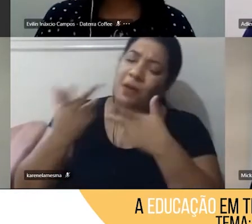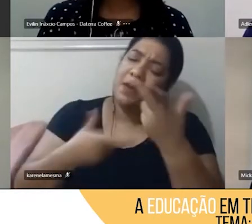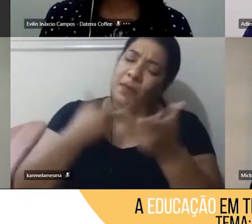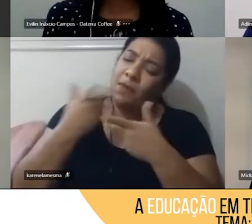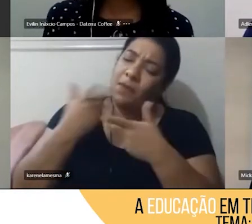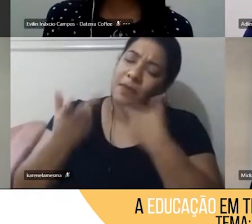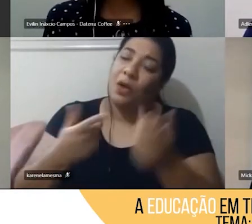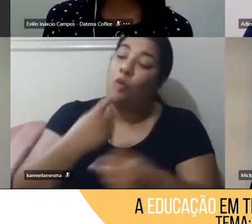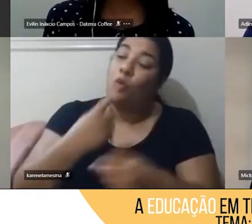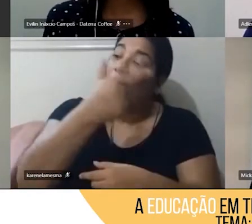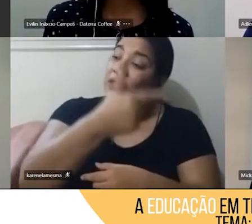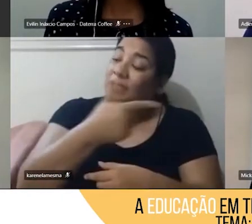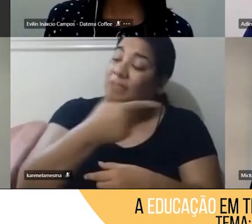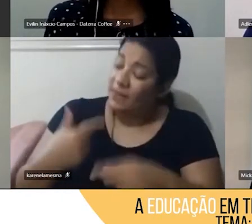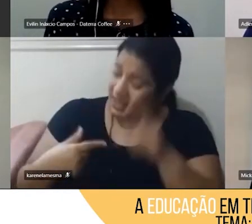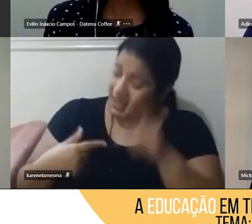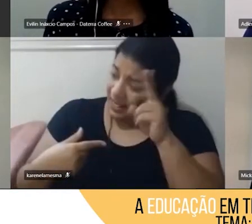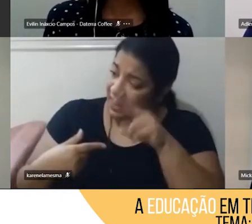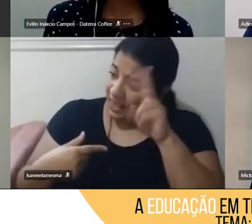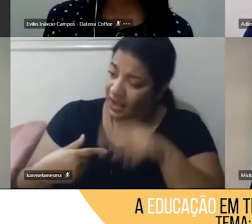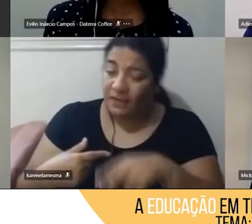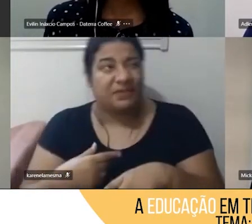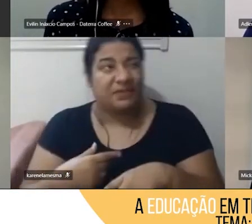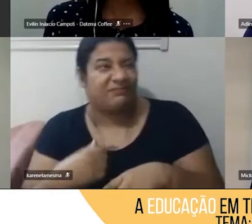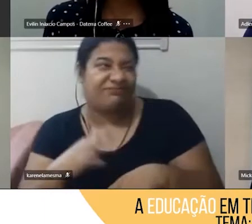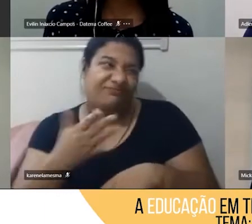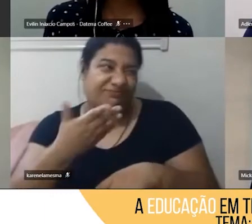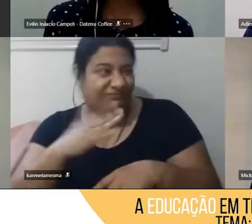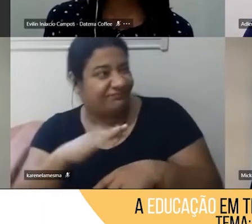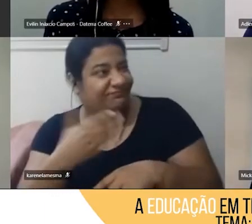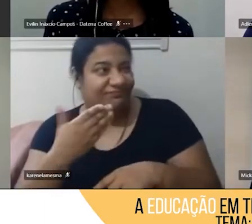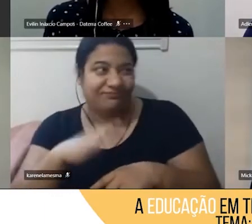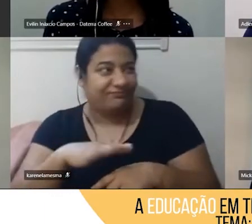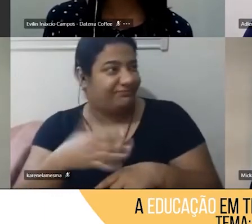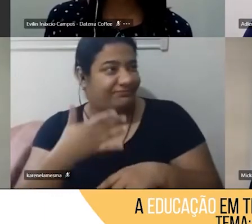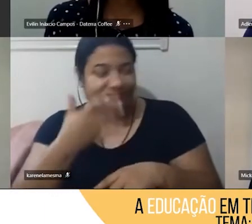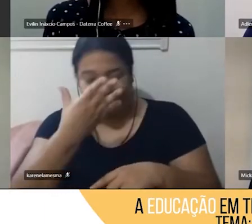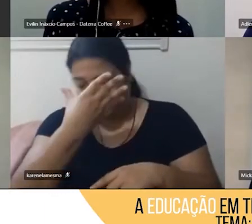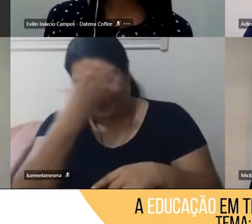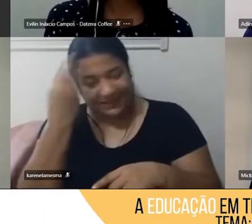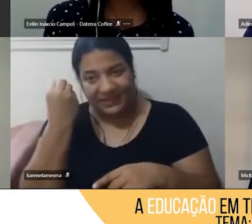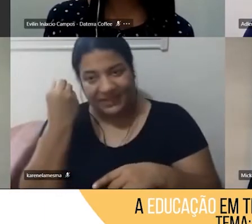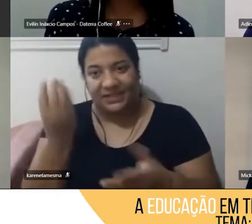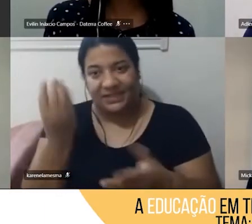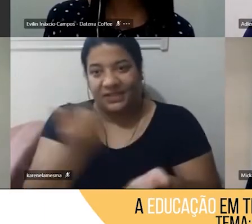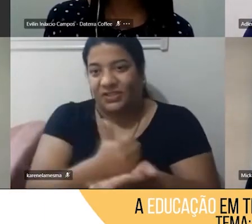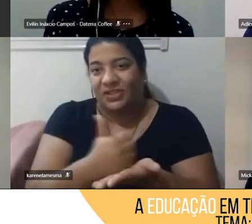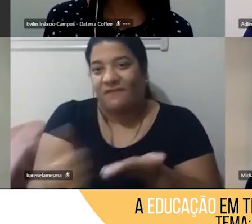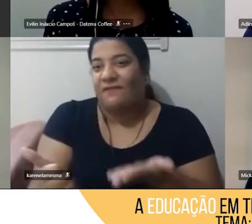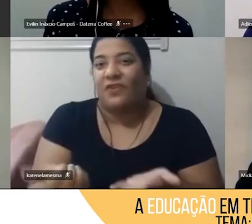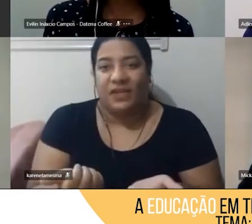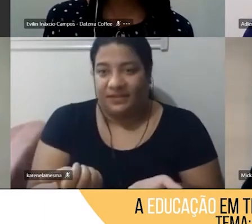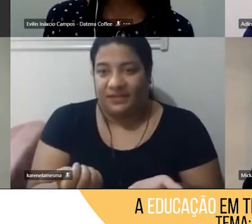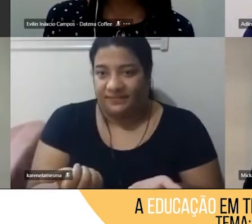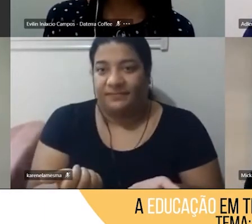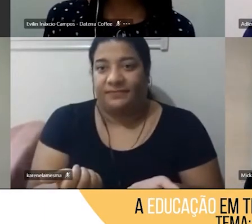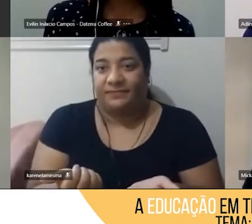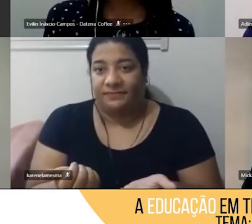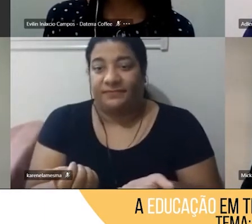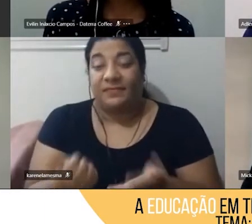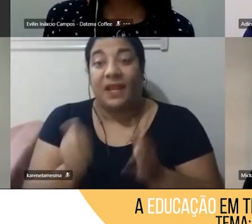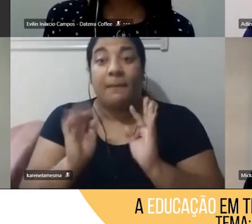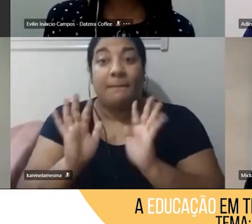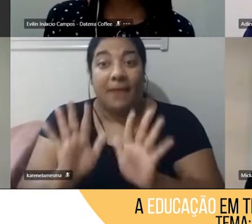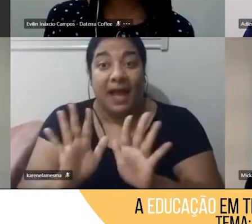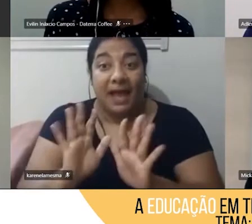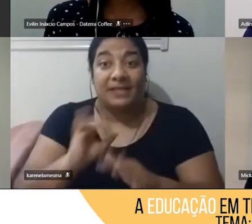do que eu te falei aquele conteúdo, ah, lembro mais ou menos, que a memória já está esquecendo daquilo, agora se eu